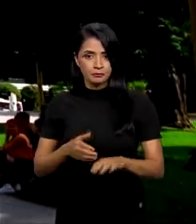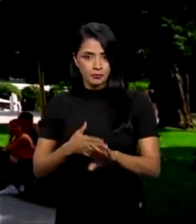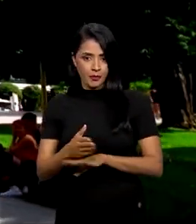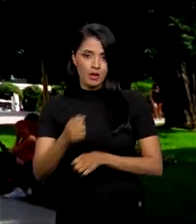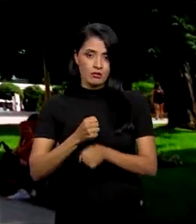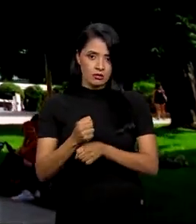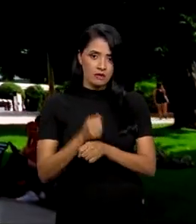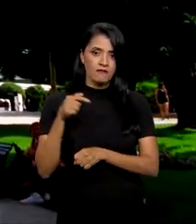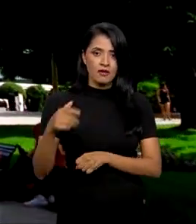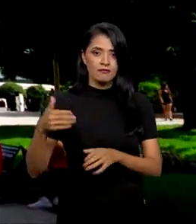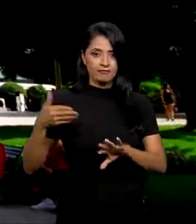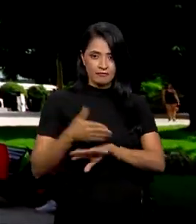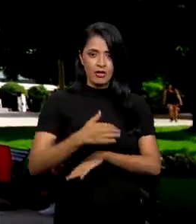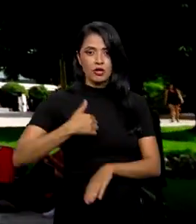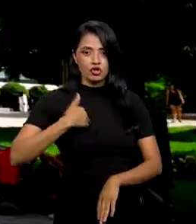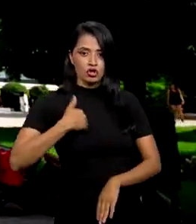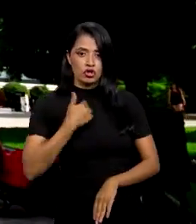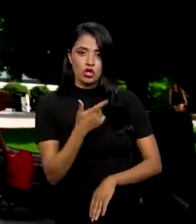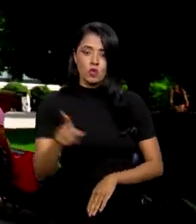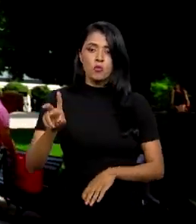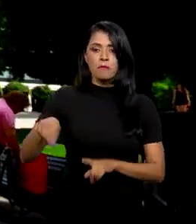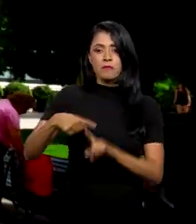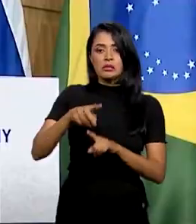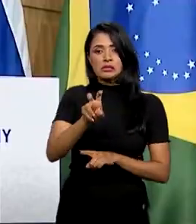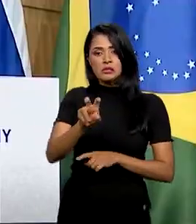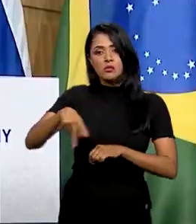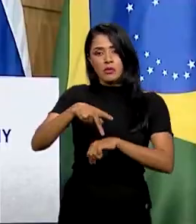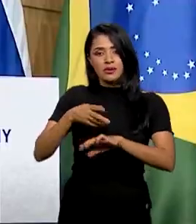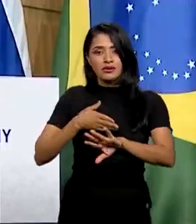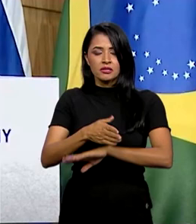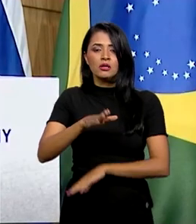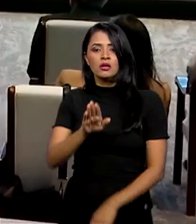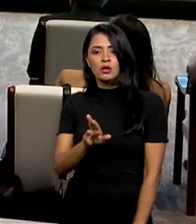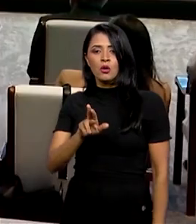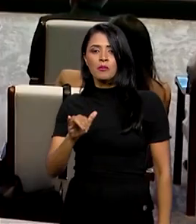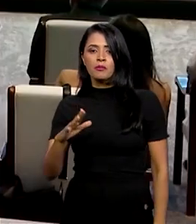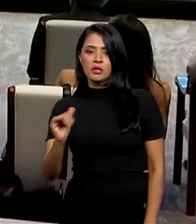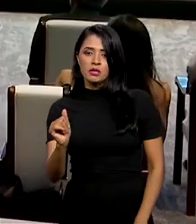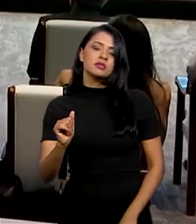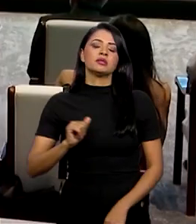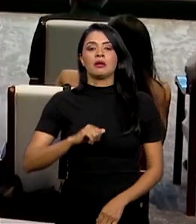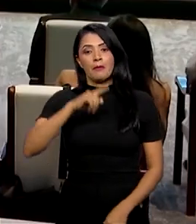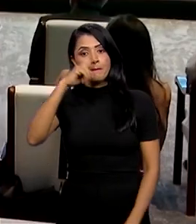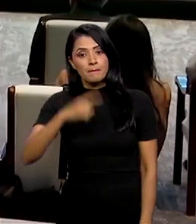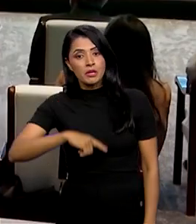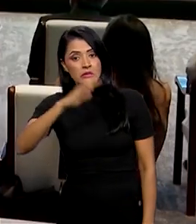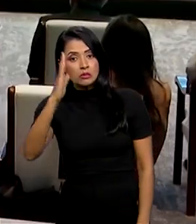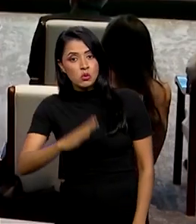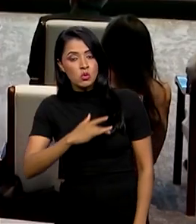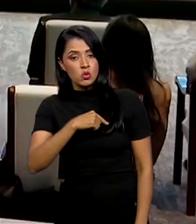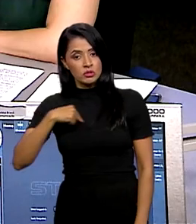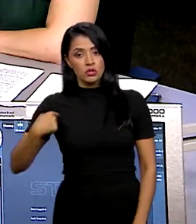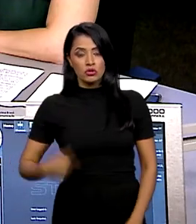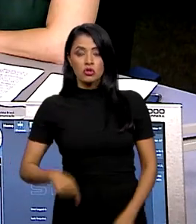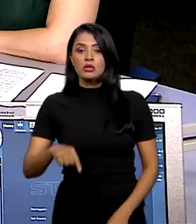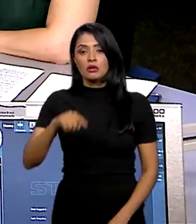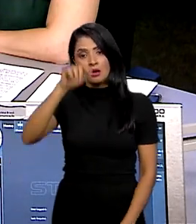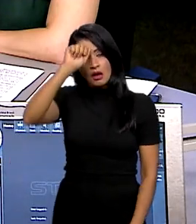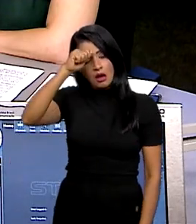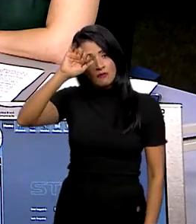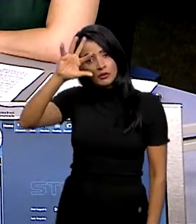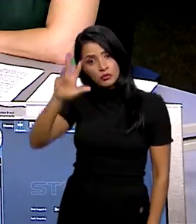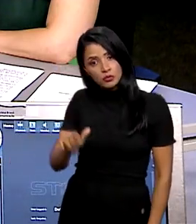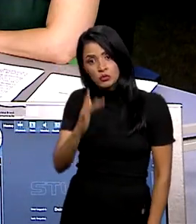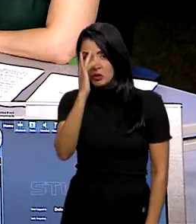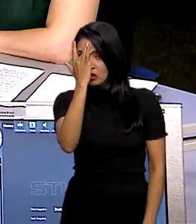ano que vem, da Argentina e de outros cinco países no BRICS, grupo formado por Brasil, Rússia, Índia, China e África do Sul, também